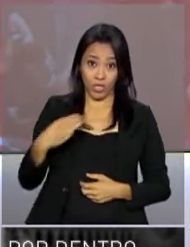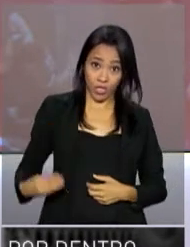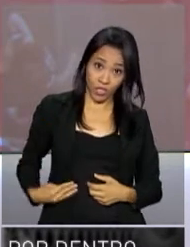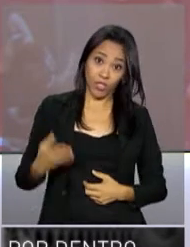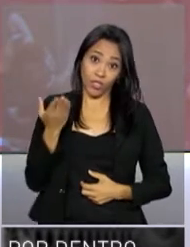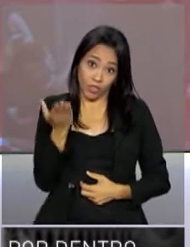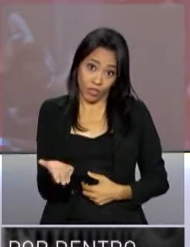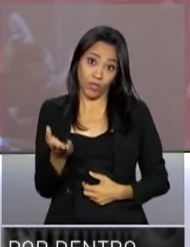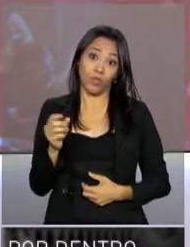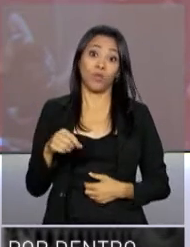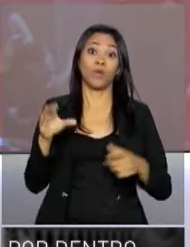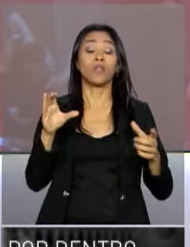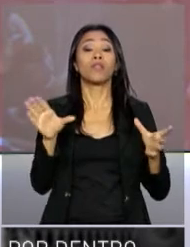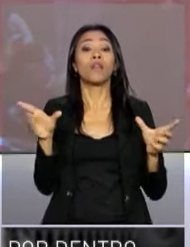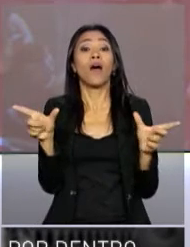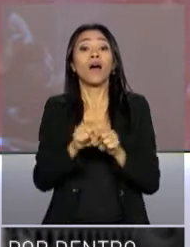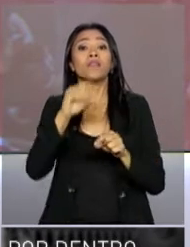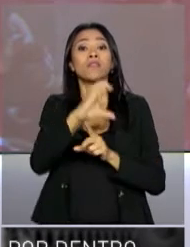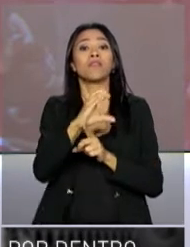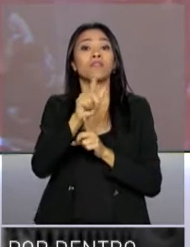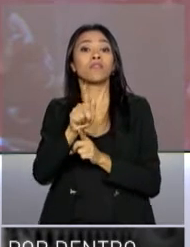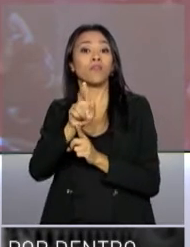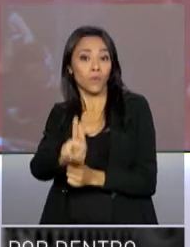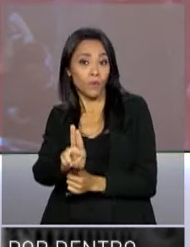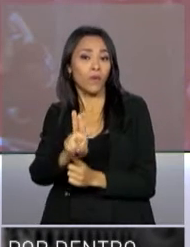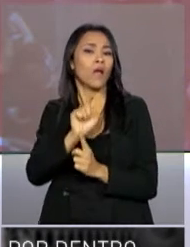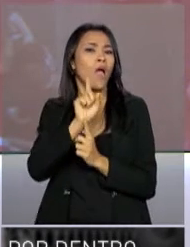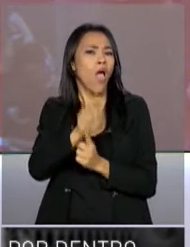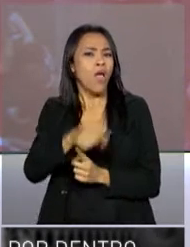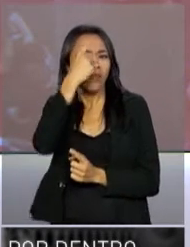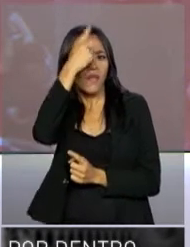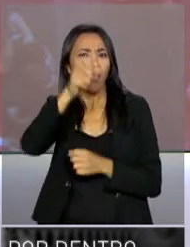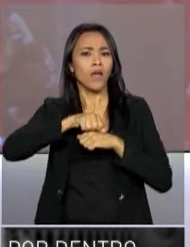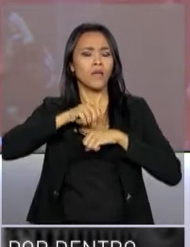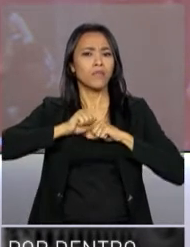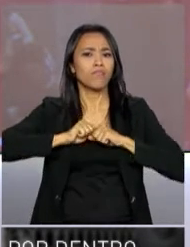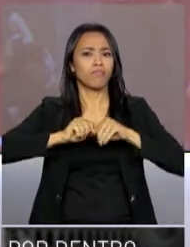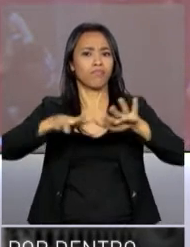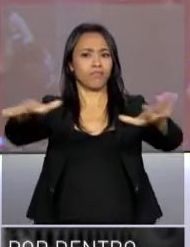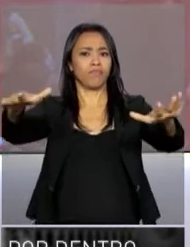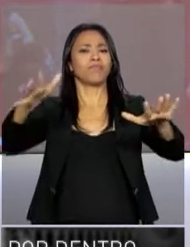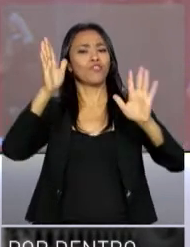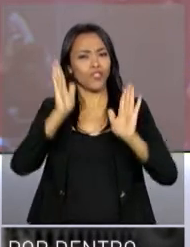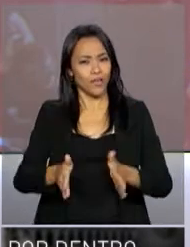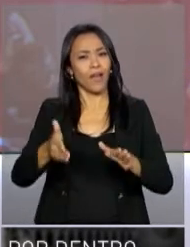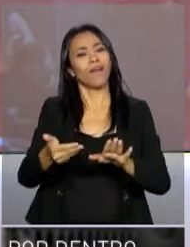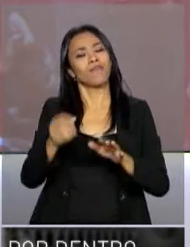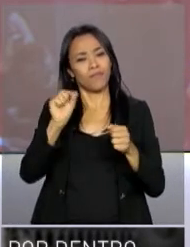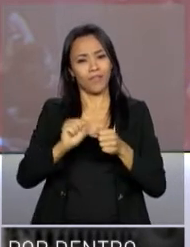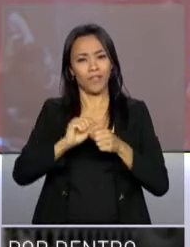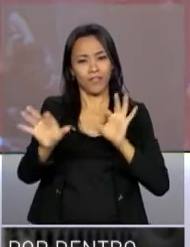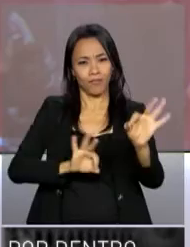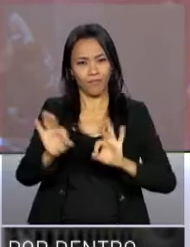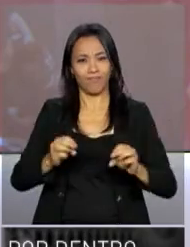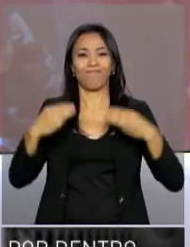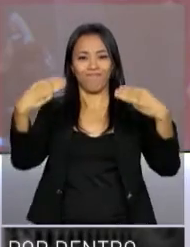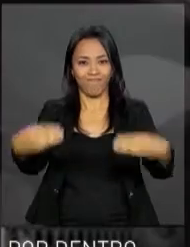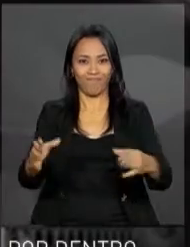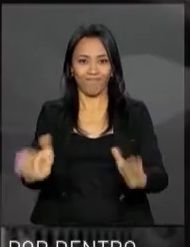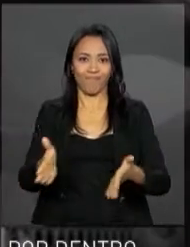Fiscalização e Controladoria Geral da União, a ideia é expandir o trabalho já realizado pelo Ministério.